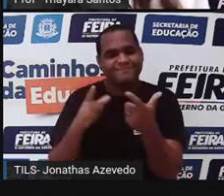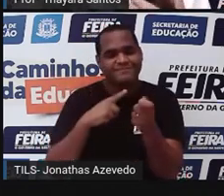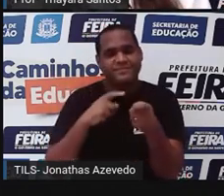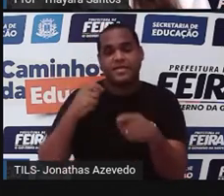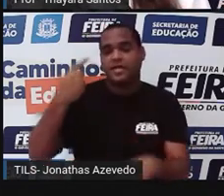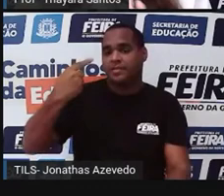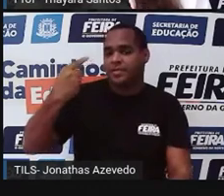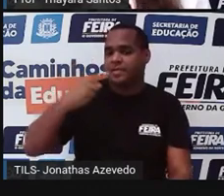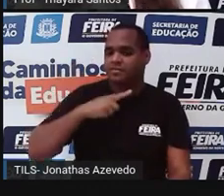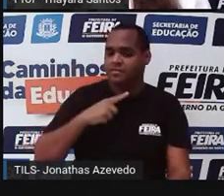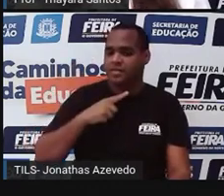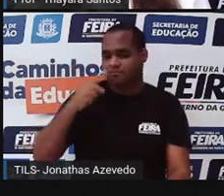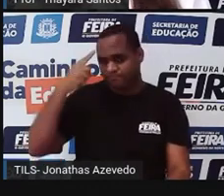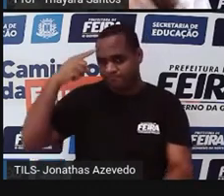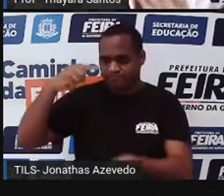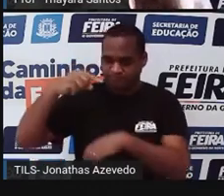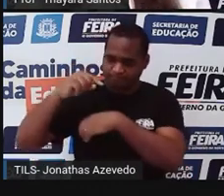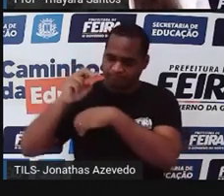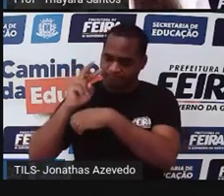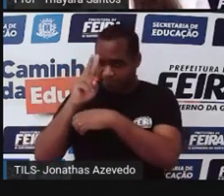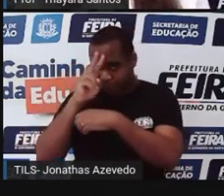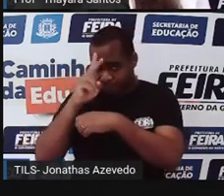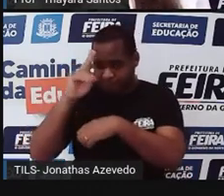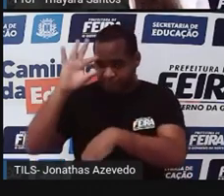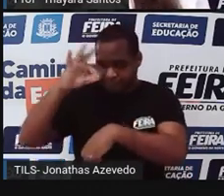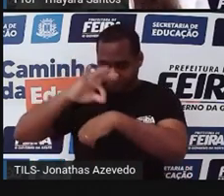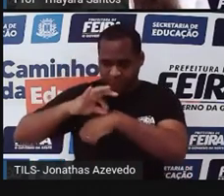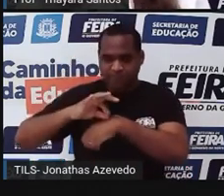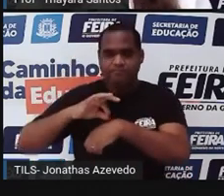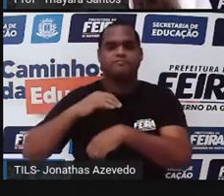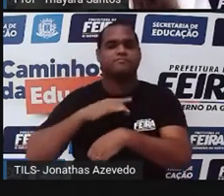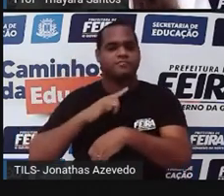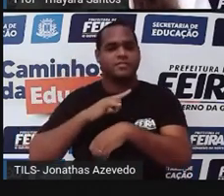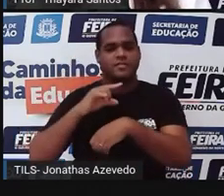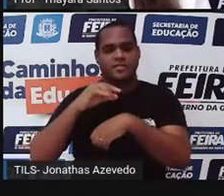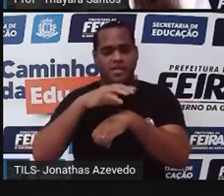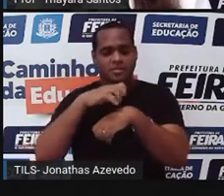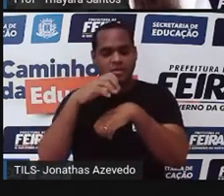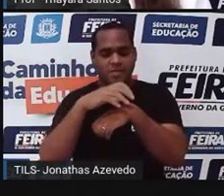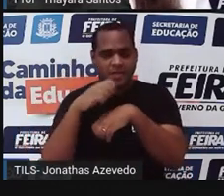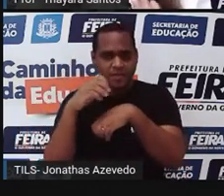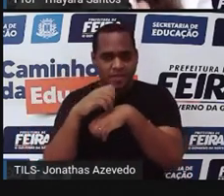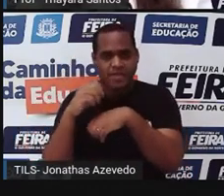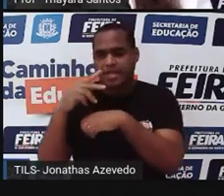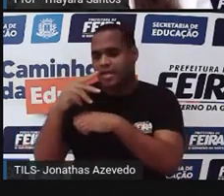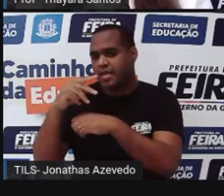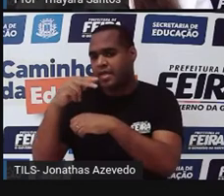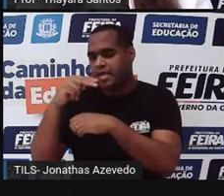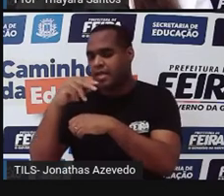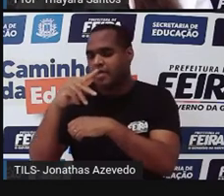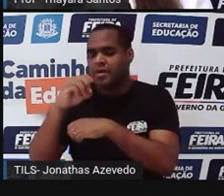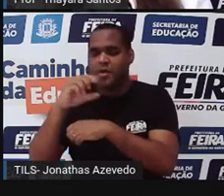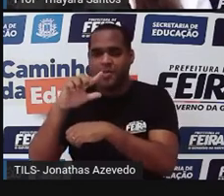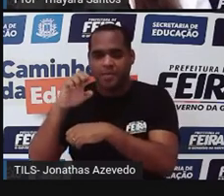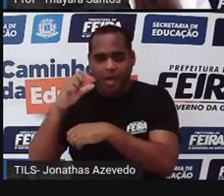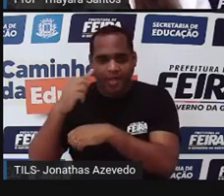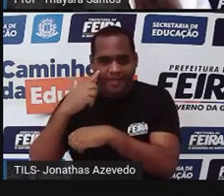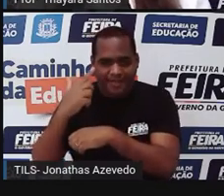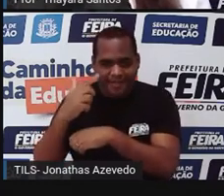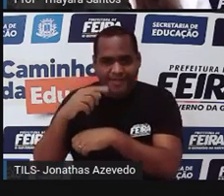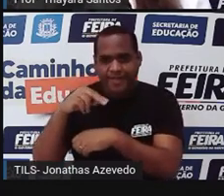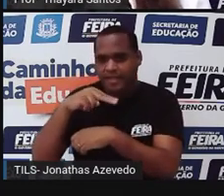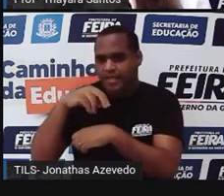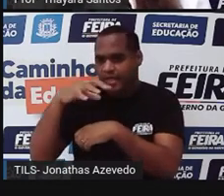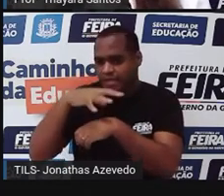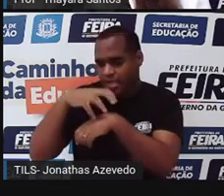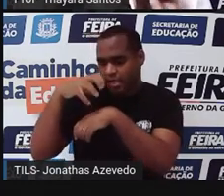ser agentes polinizadores, como é o caso mais conhecido aí das abelhas. As abelhas são atraídas pelo néctar da flor. Enquanto elas vão